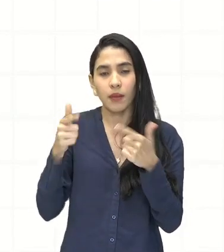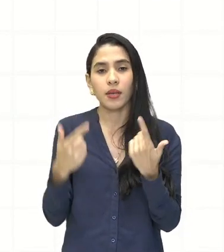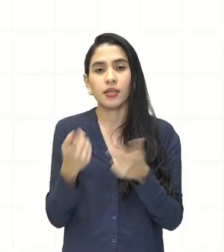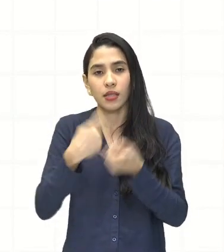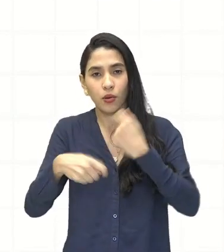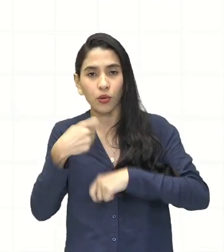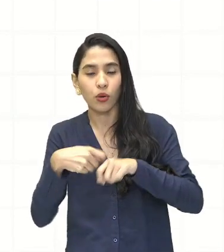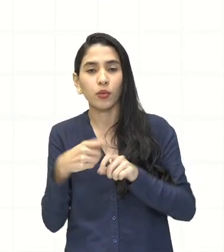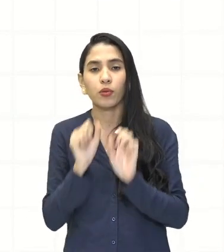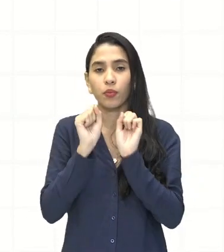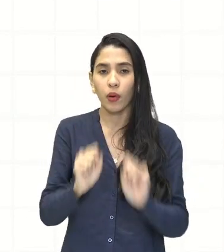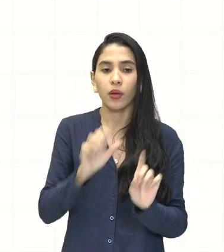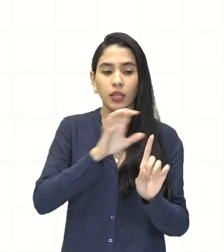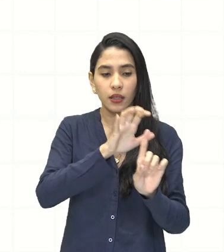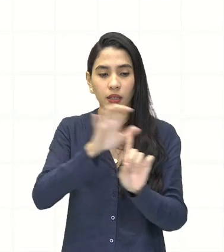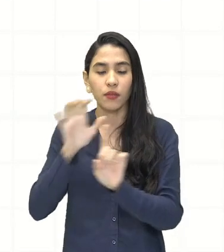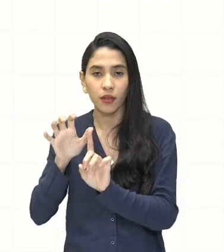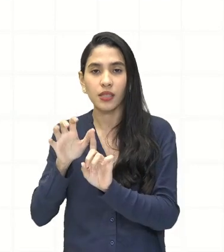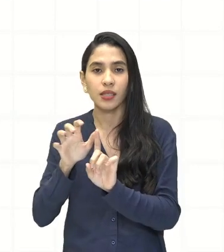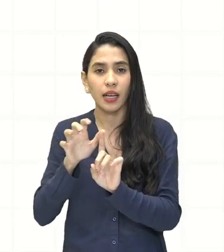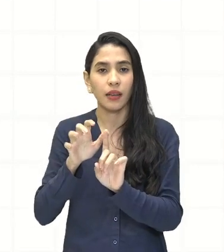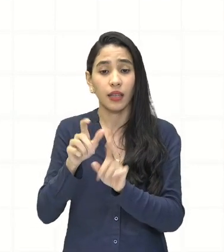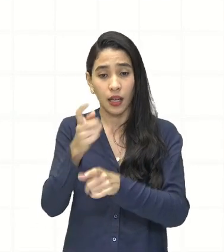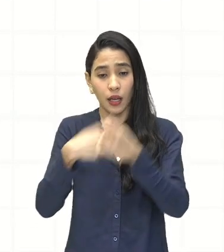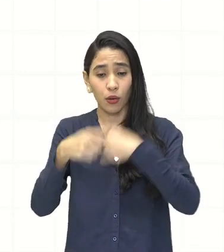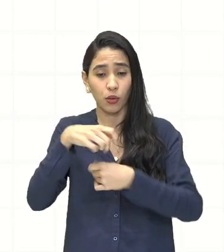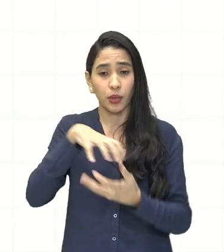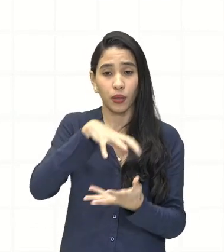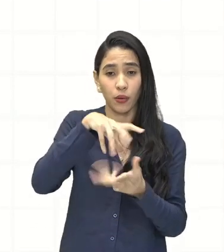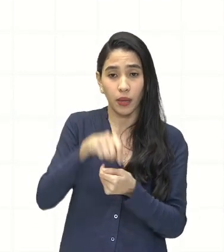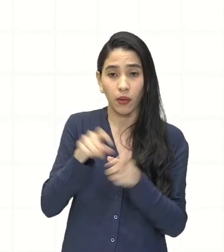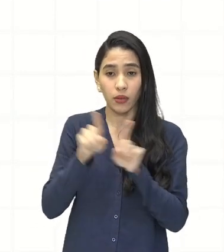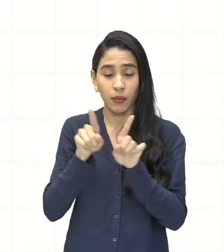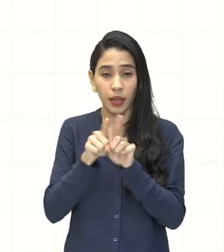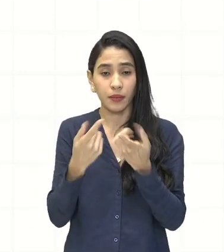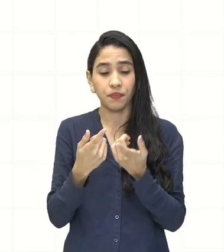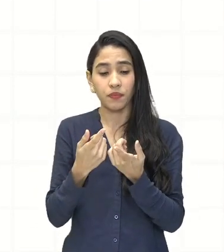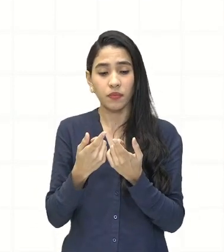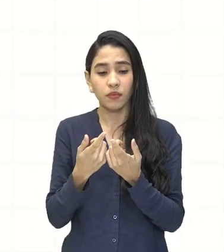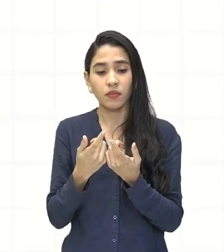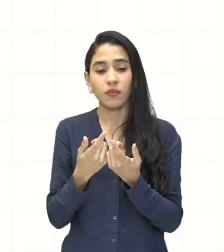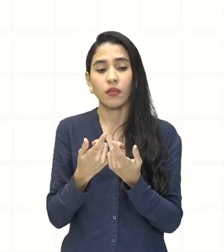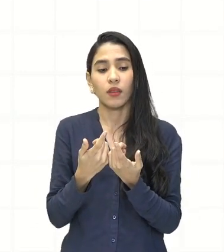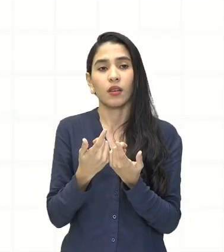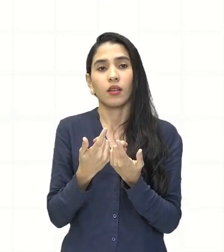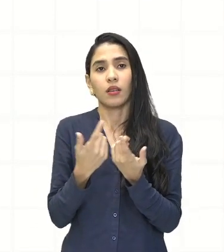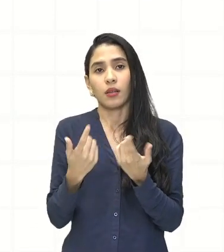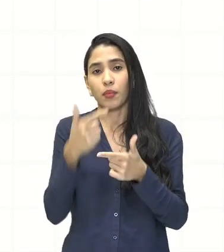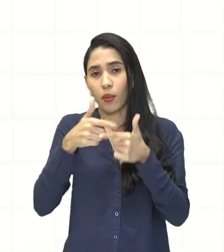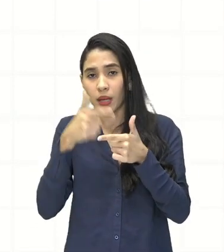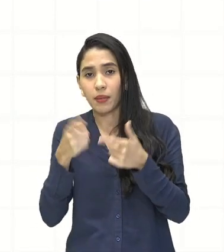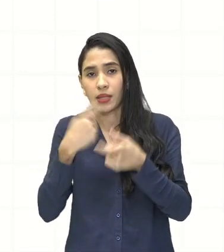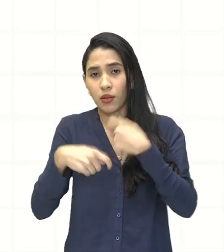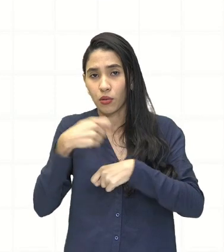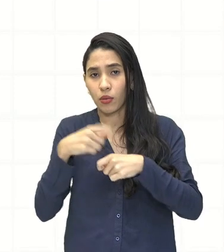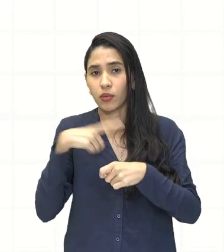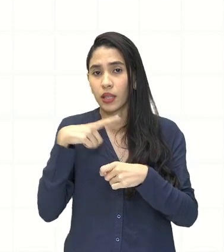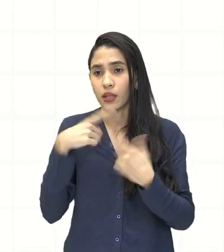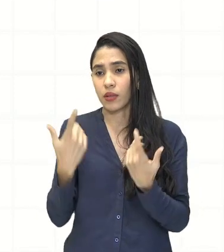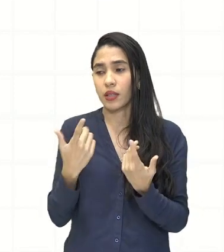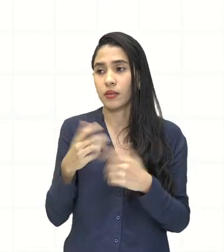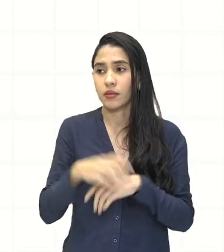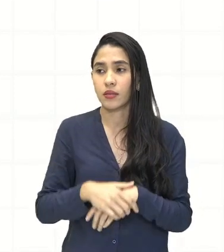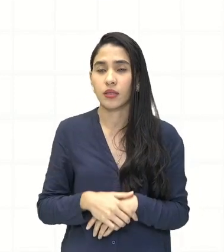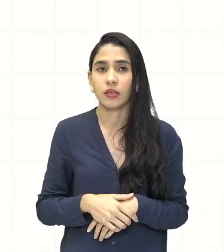podem afetar a economia global. Assim como essas crises econômicas, nós podemos também elencar a crise no